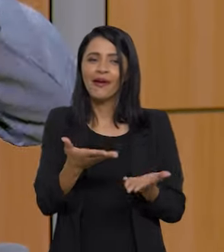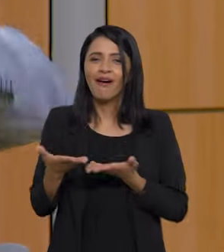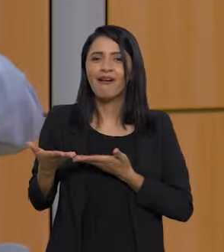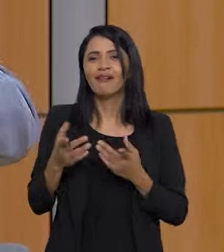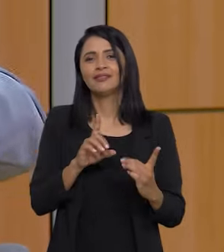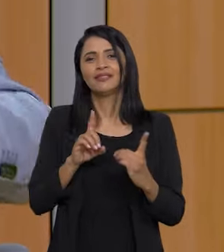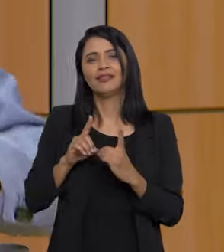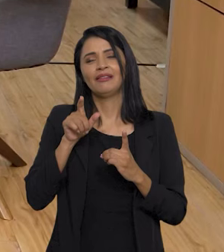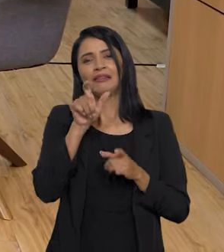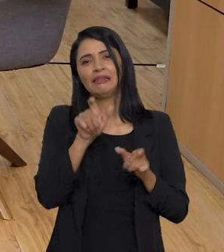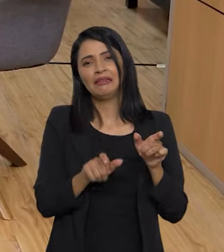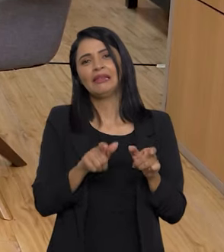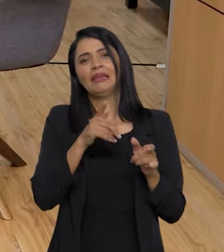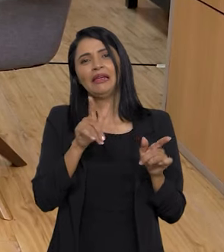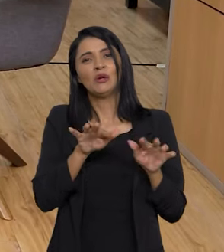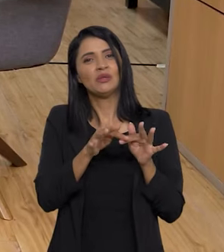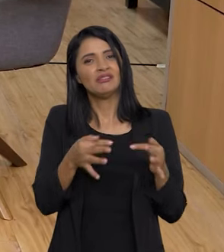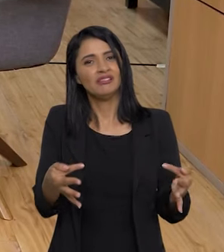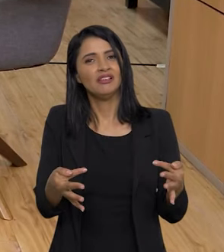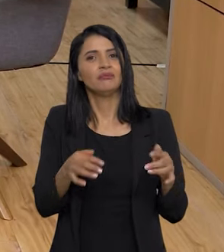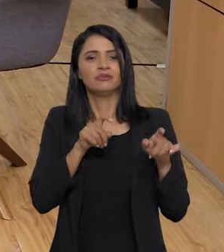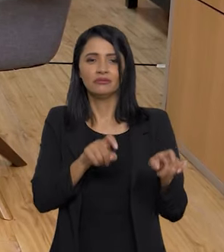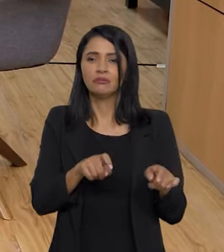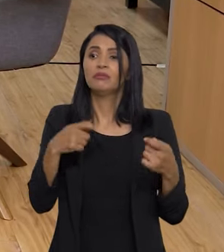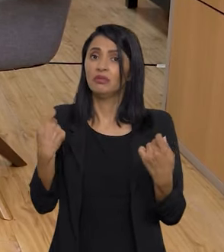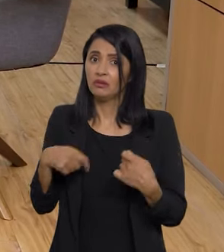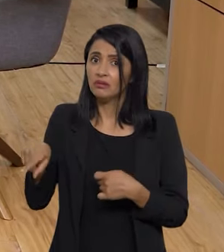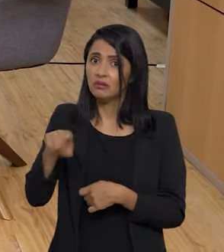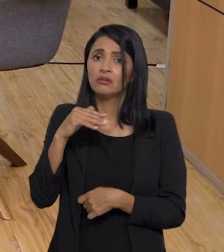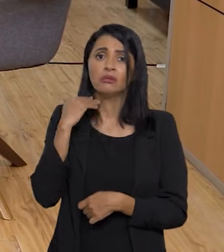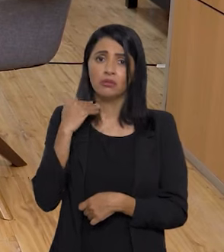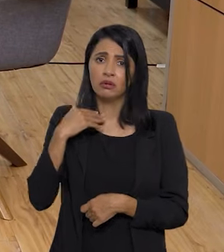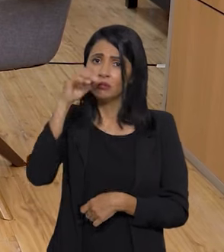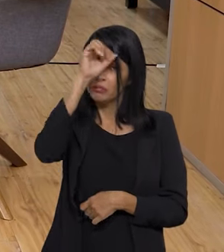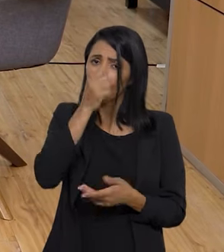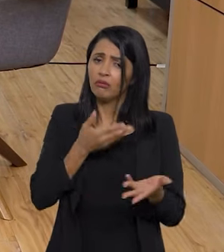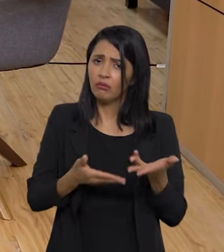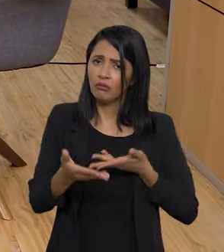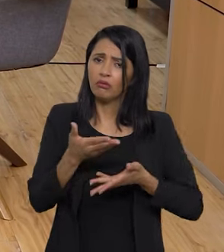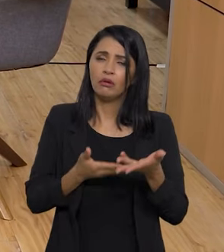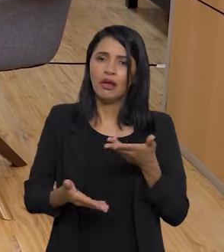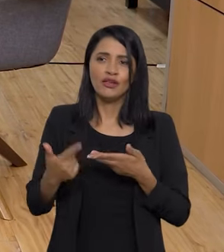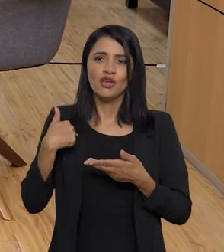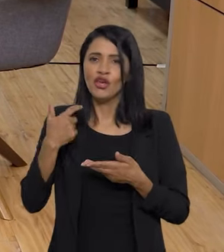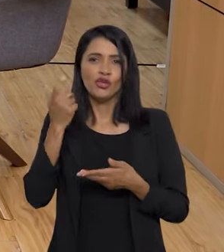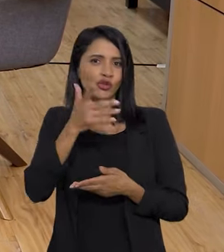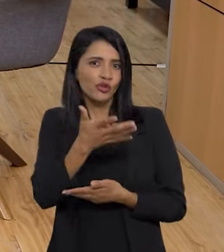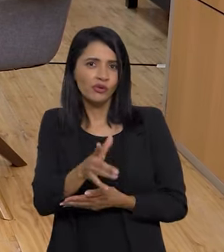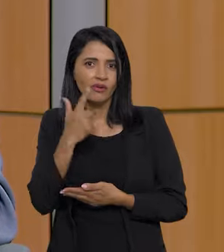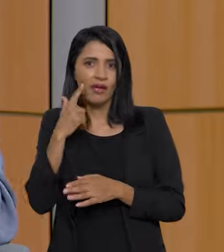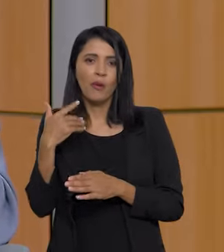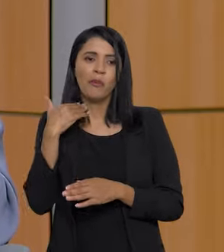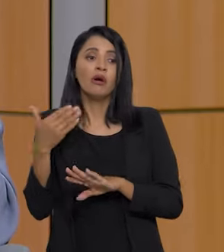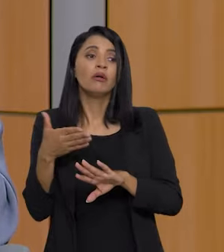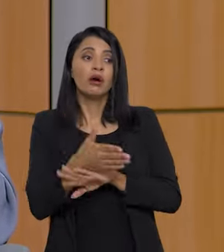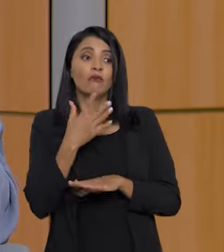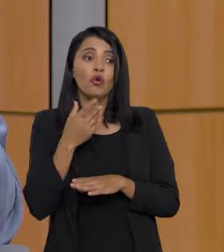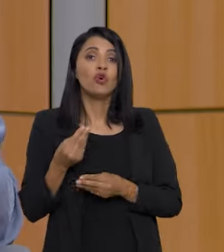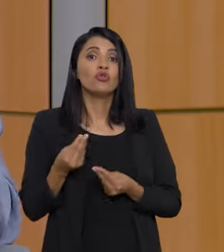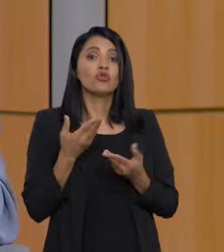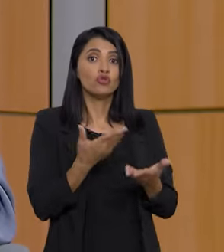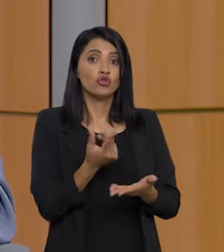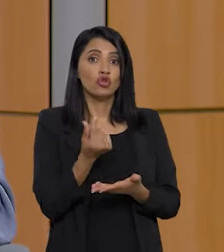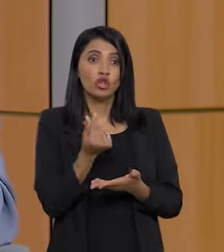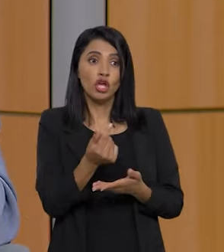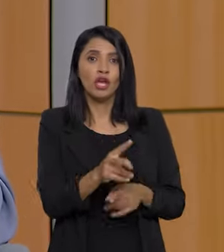nós é muito importante que o banco atenda os pequenos. Então, nós não queremos que o banco chegue lá e ofereça para o pequeno, olha, eu vou te dar um dinheiro